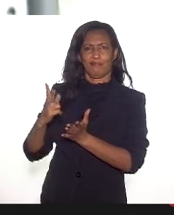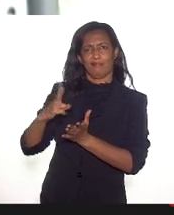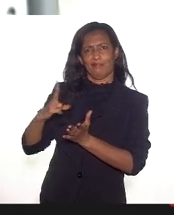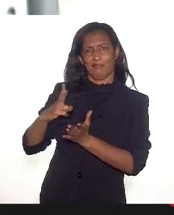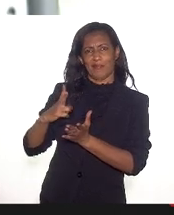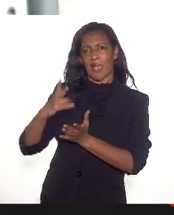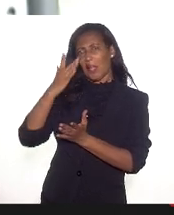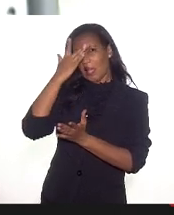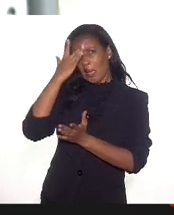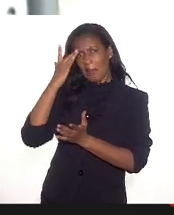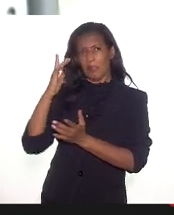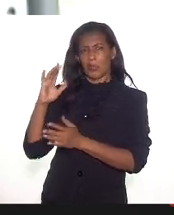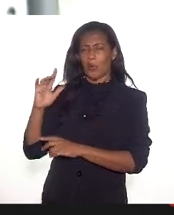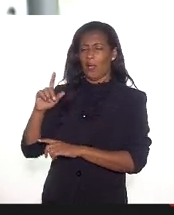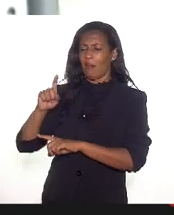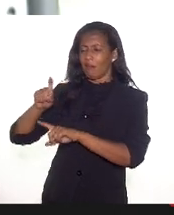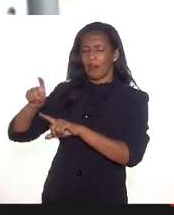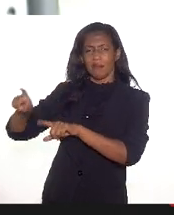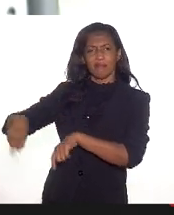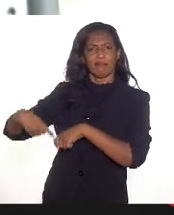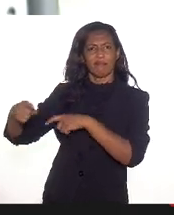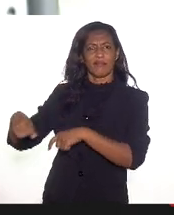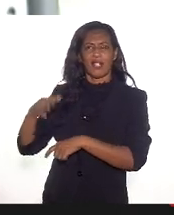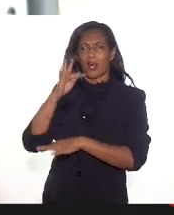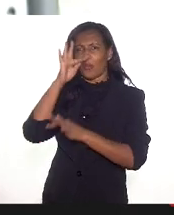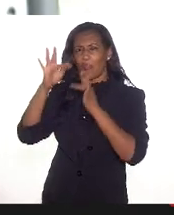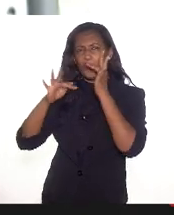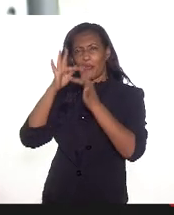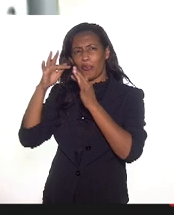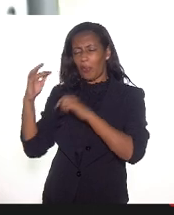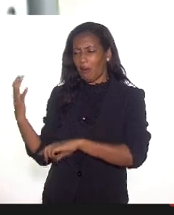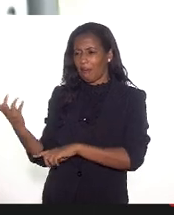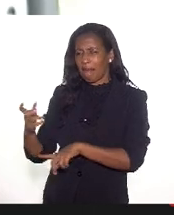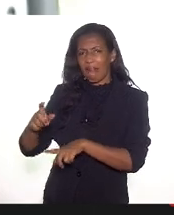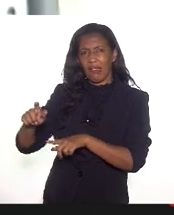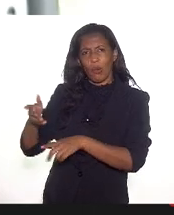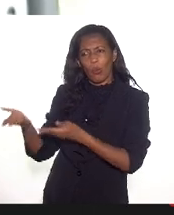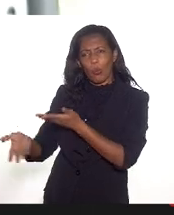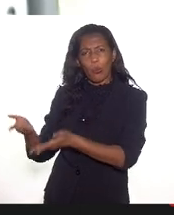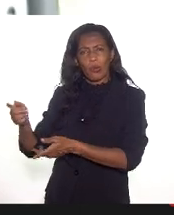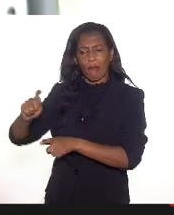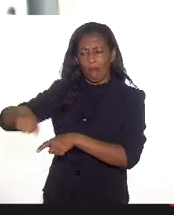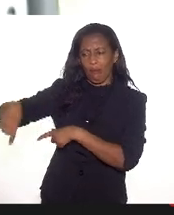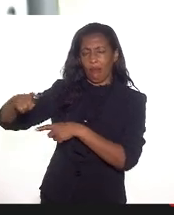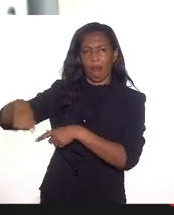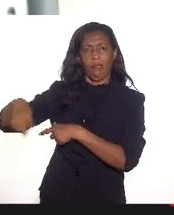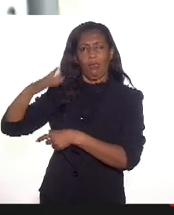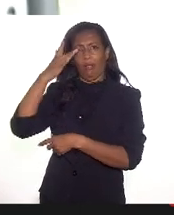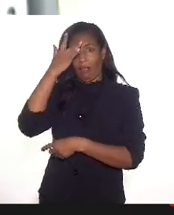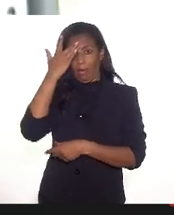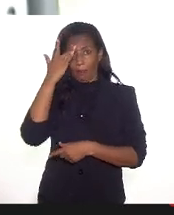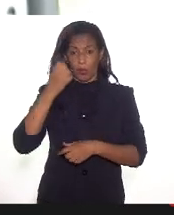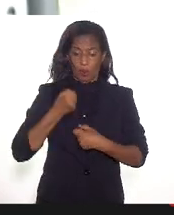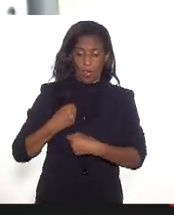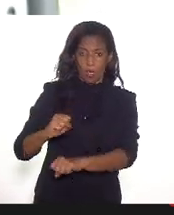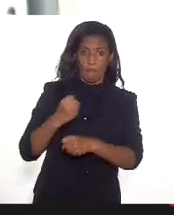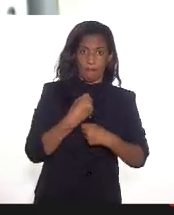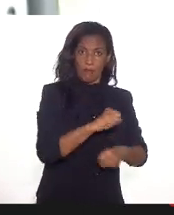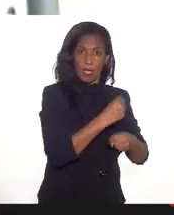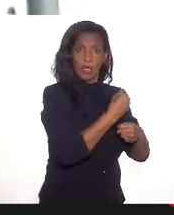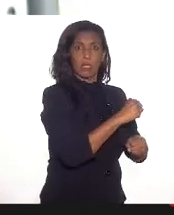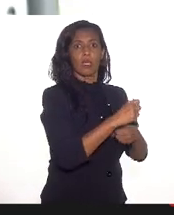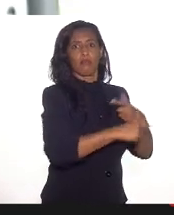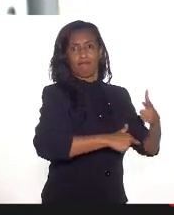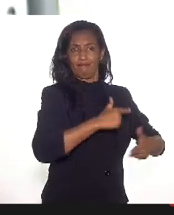jardineiros que atuam nos museus, para o povo da limpeza que atuam nos museus, para os vigilantes e seguranças